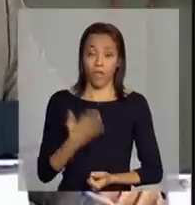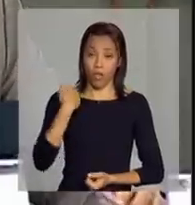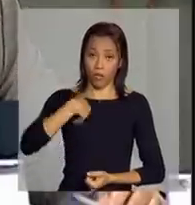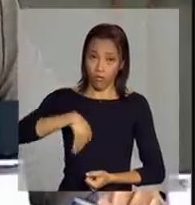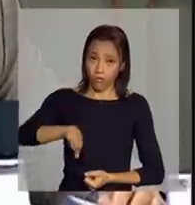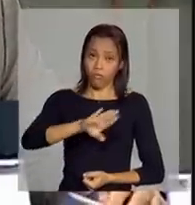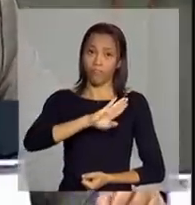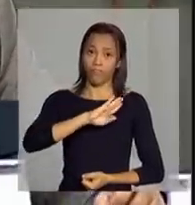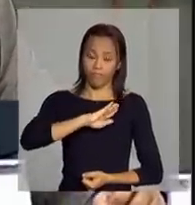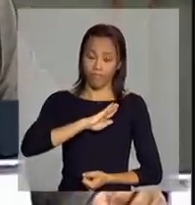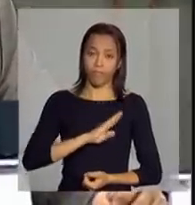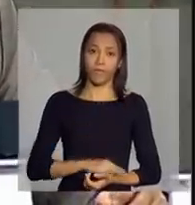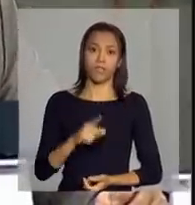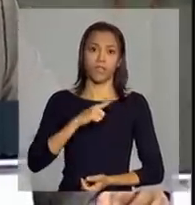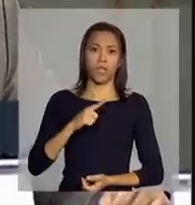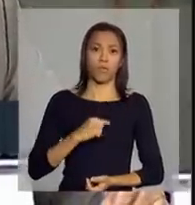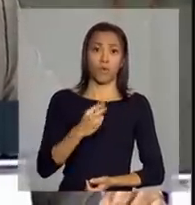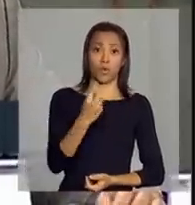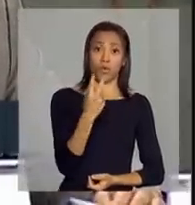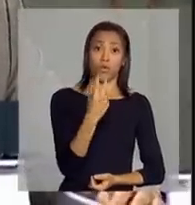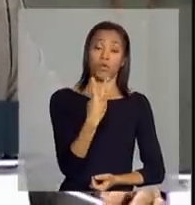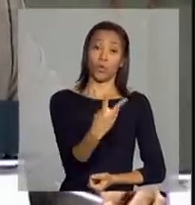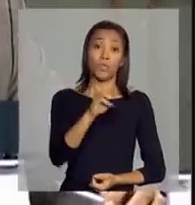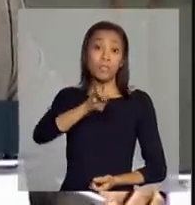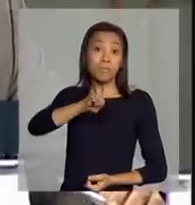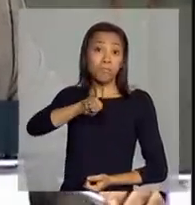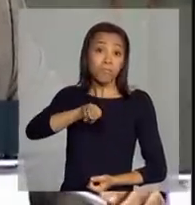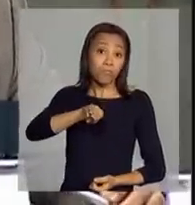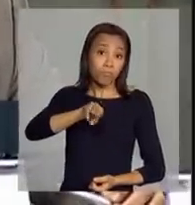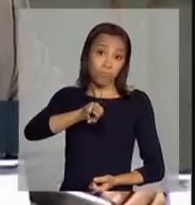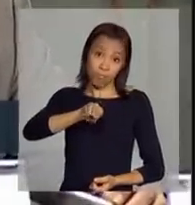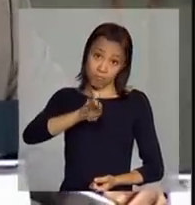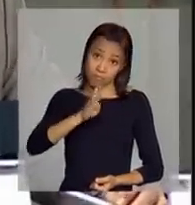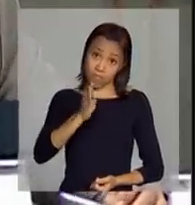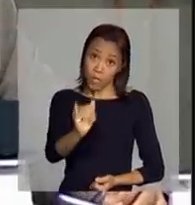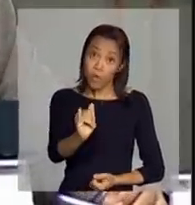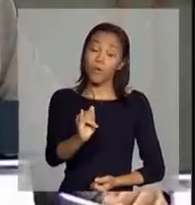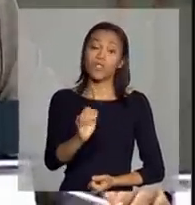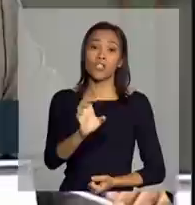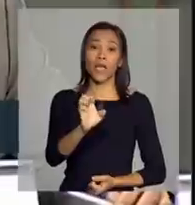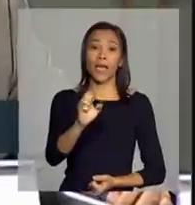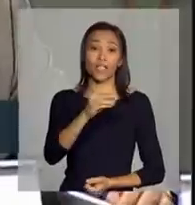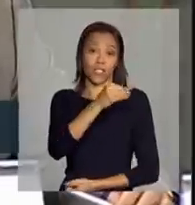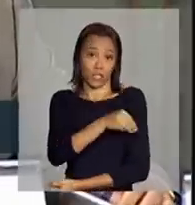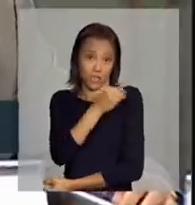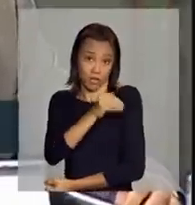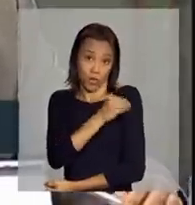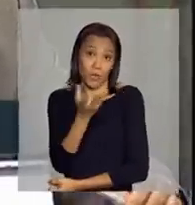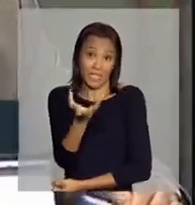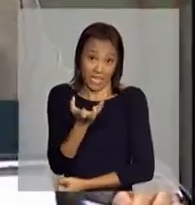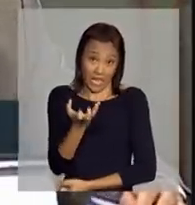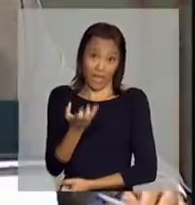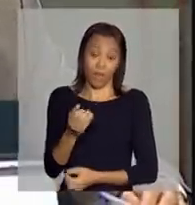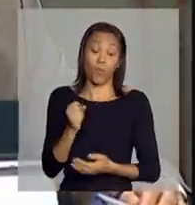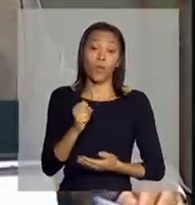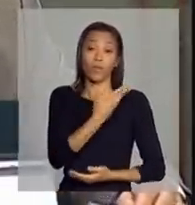teremos dois bilhões de litros de etanol nessa safra a mais. Isso vai requerir do governo